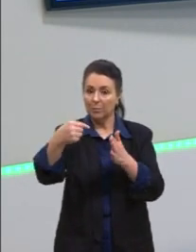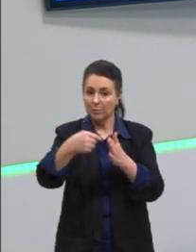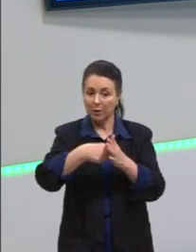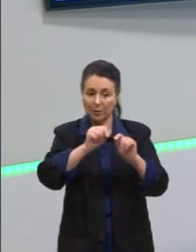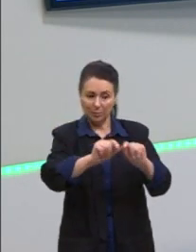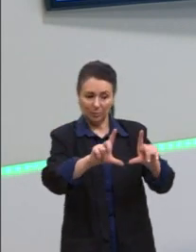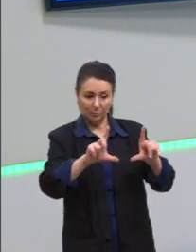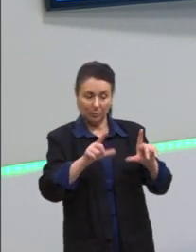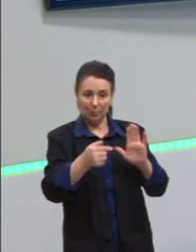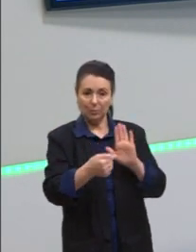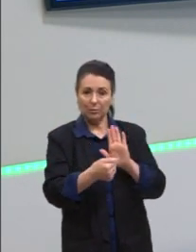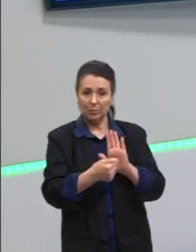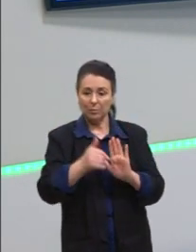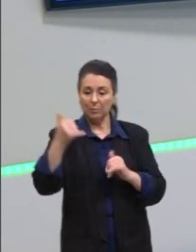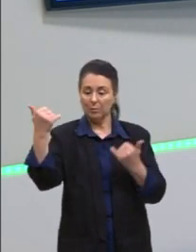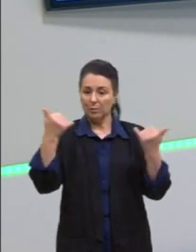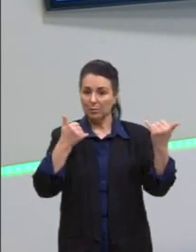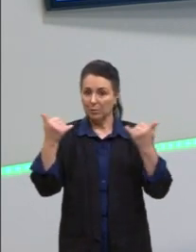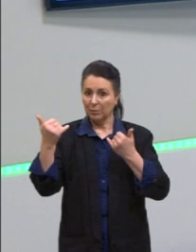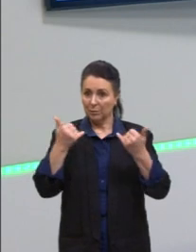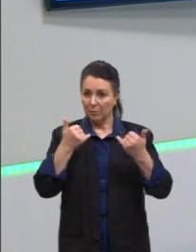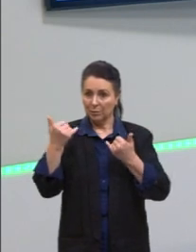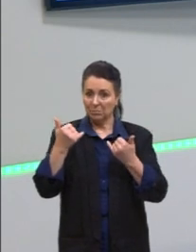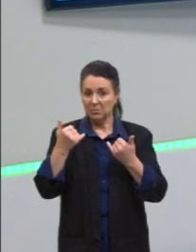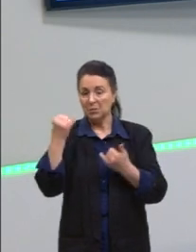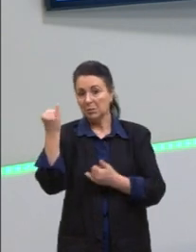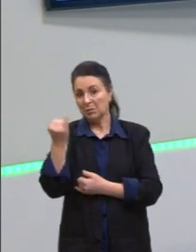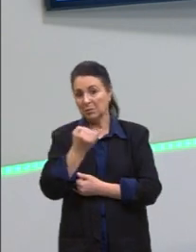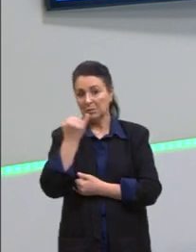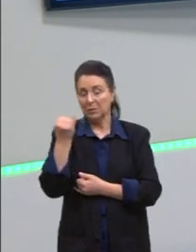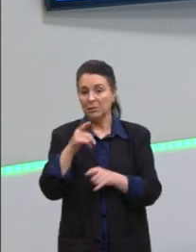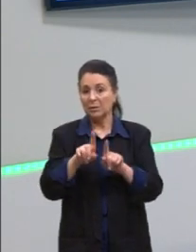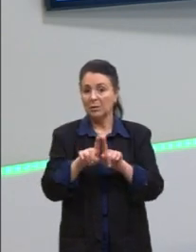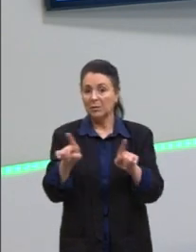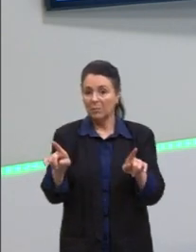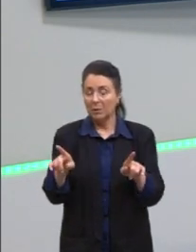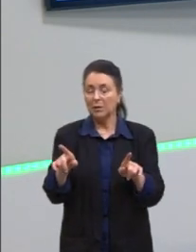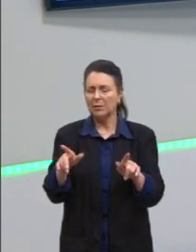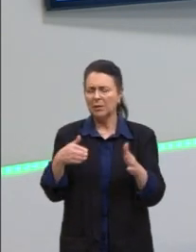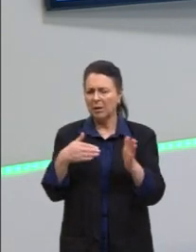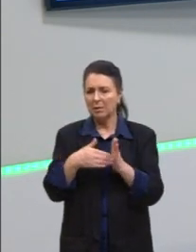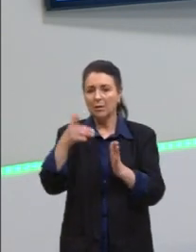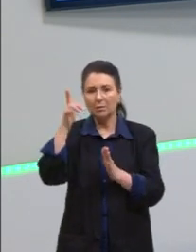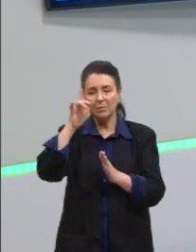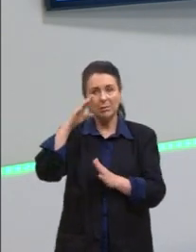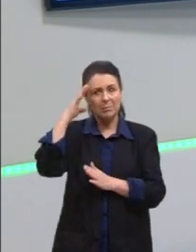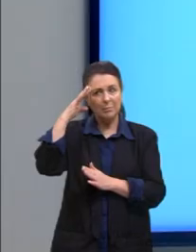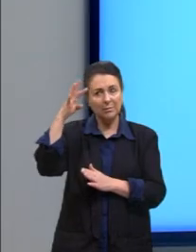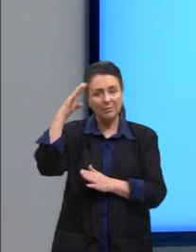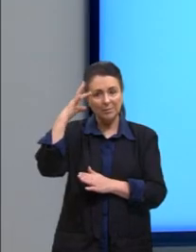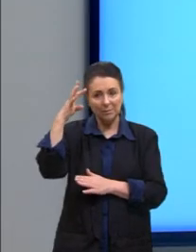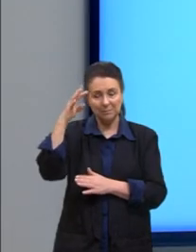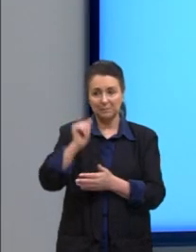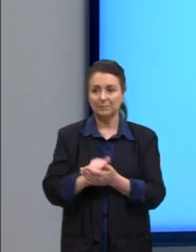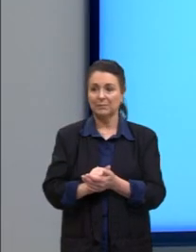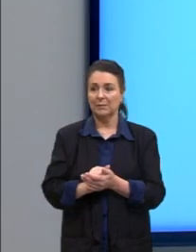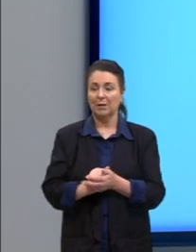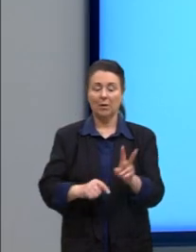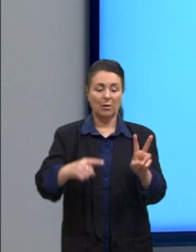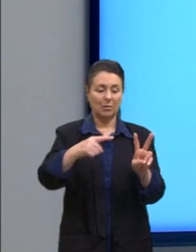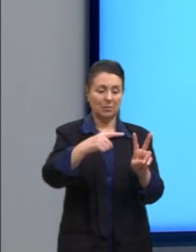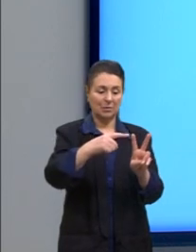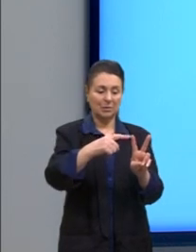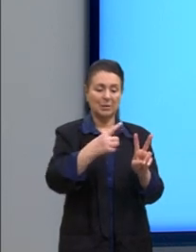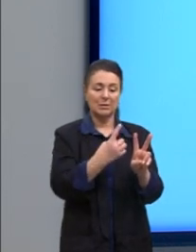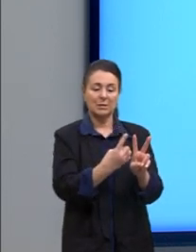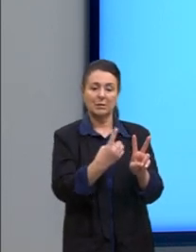trouxesse uma informação ali, essencial. Mas a gente até consegue imaginar, né? Aqui dentro da raiz, o